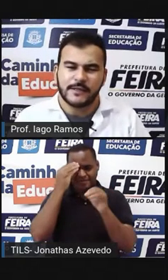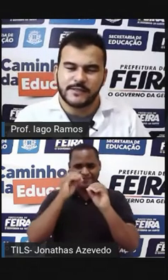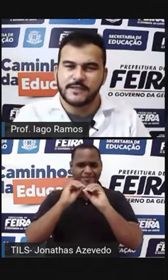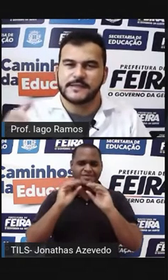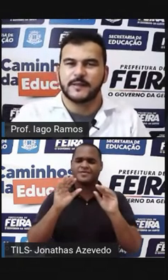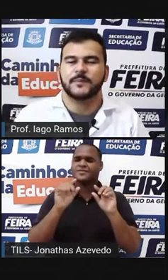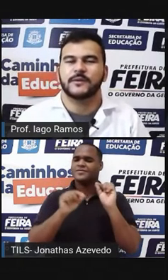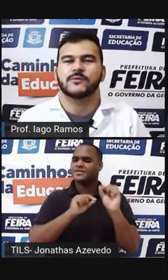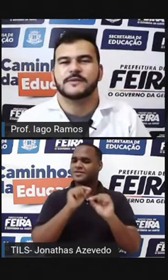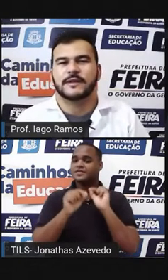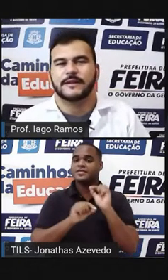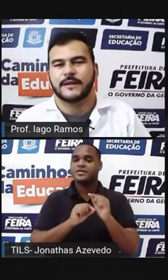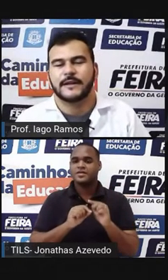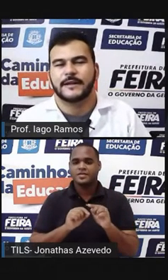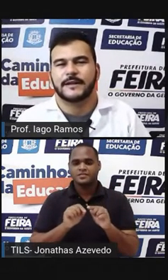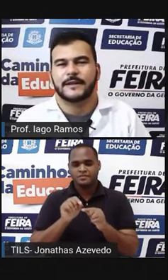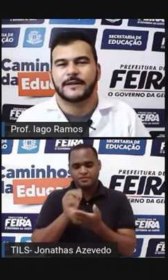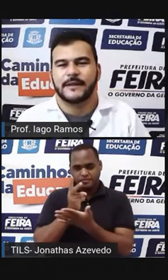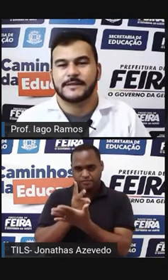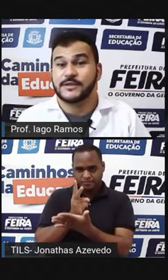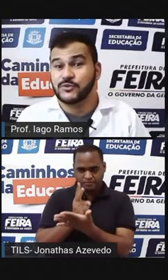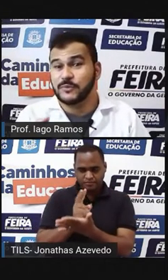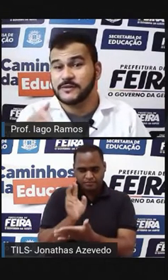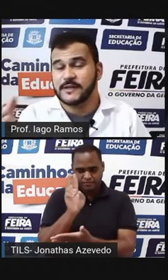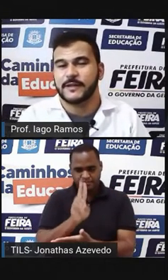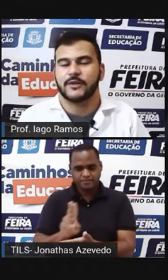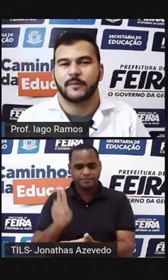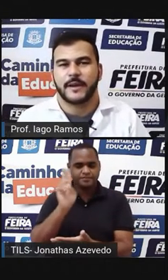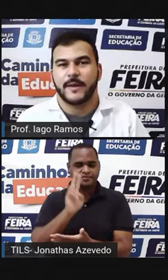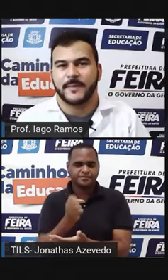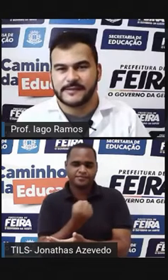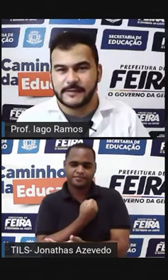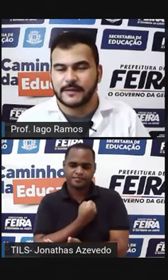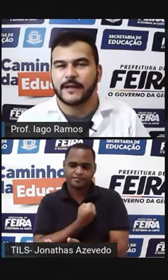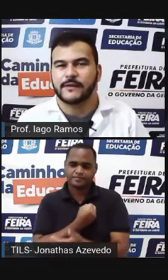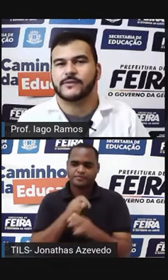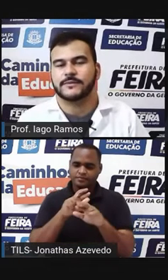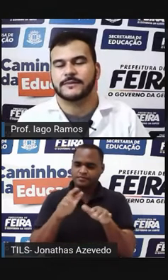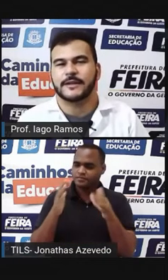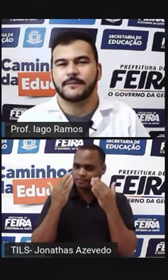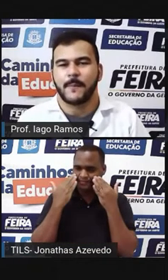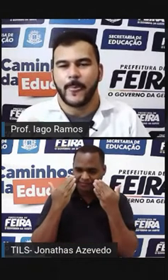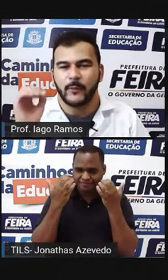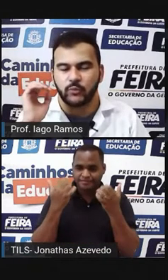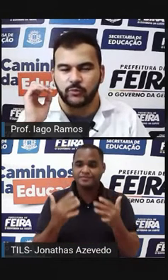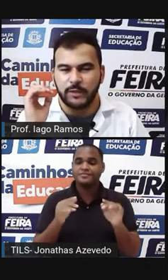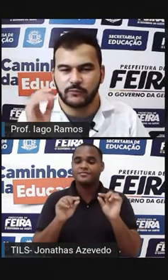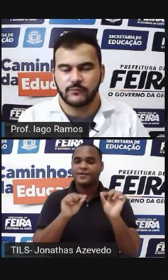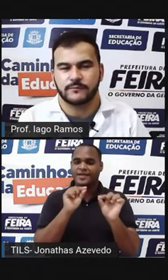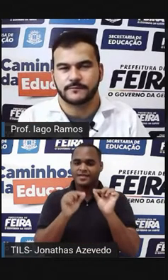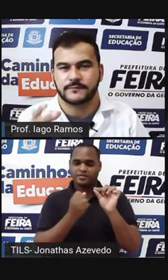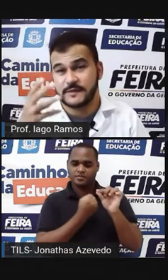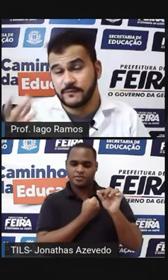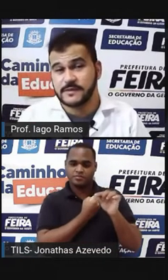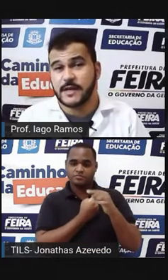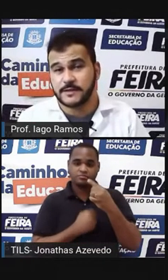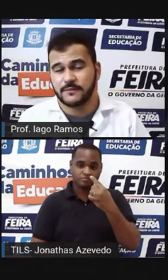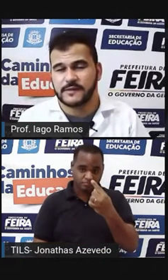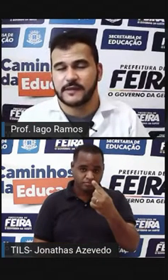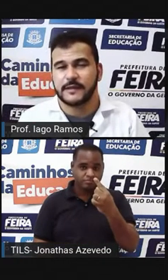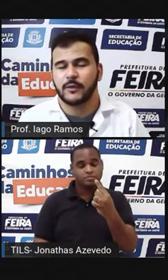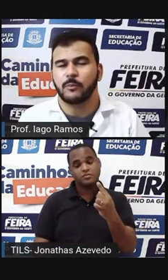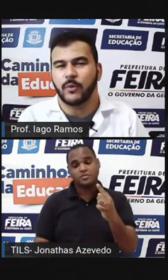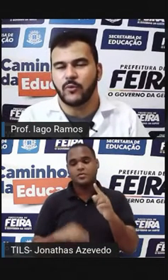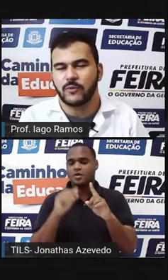E a gente sempre usa esses números aqui Para representar isso O número 1 Se você